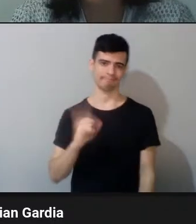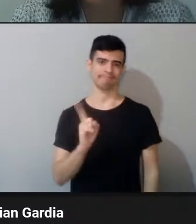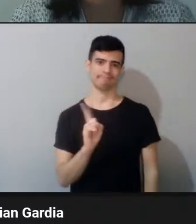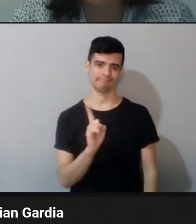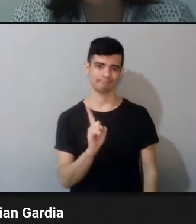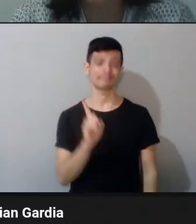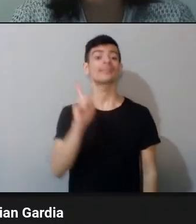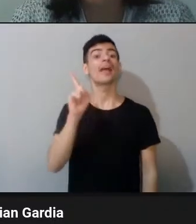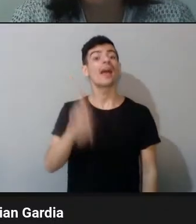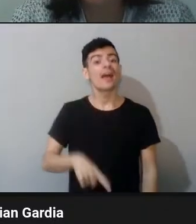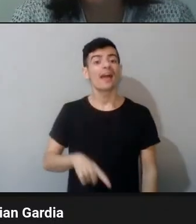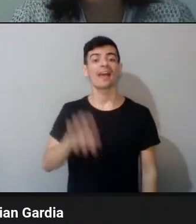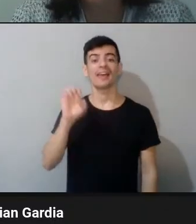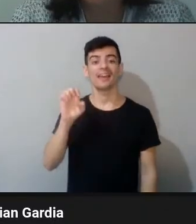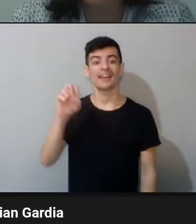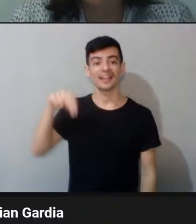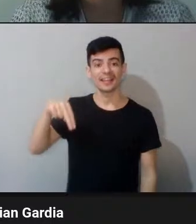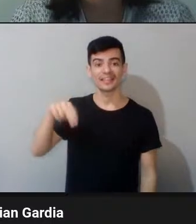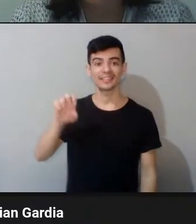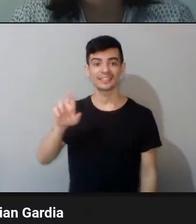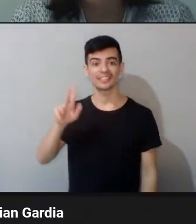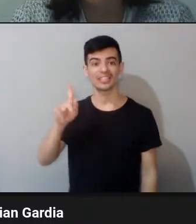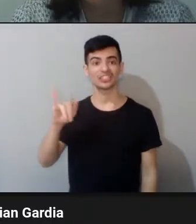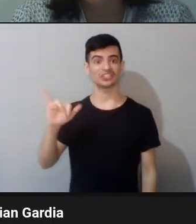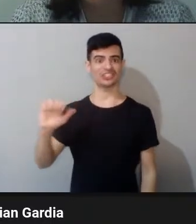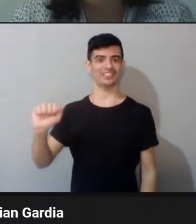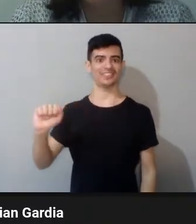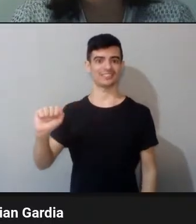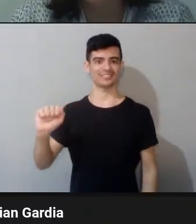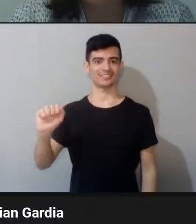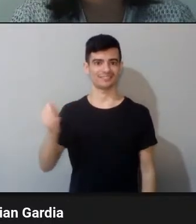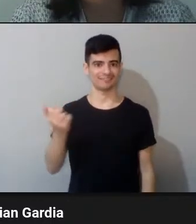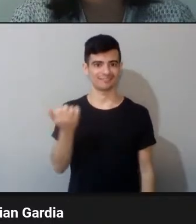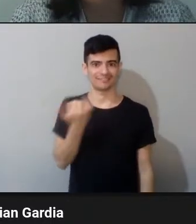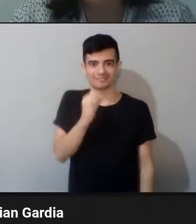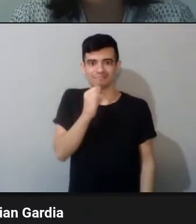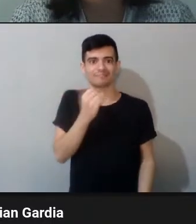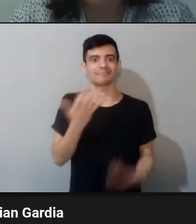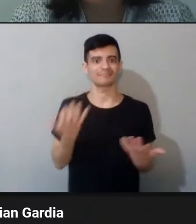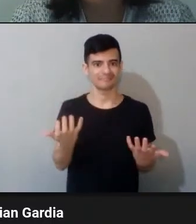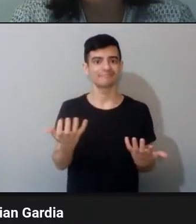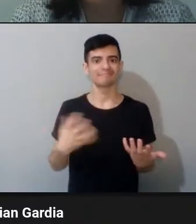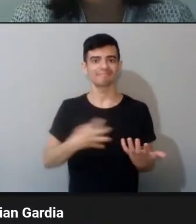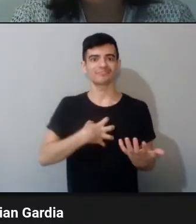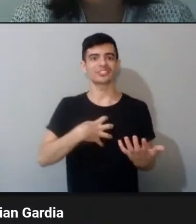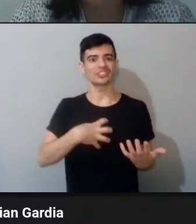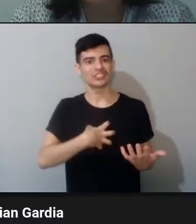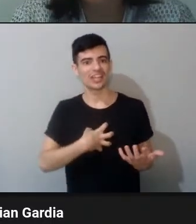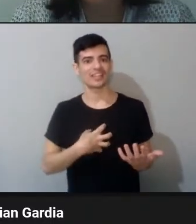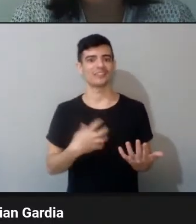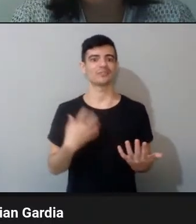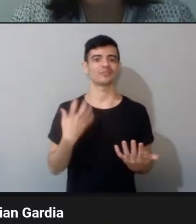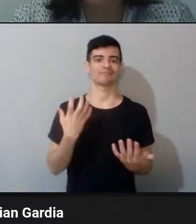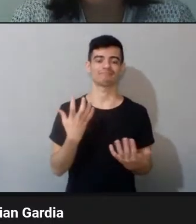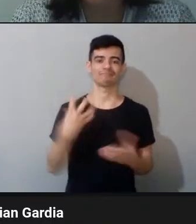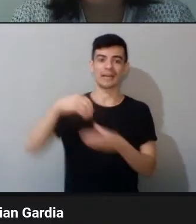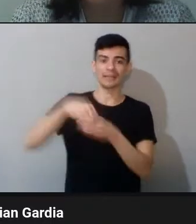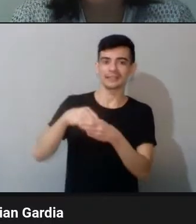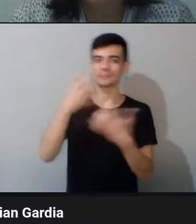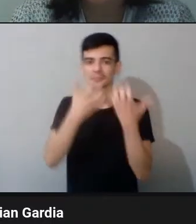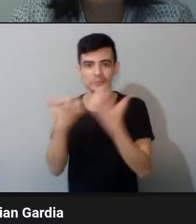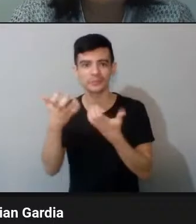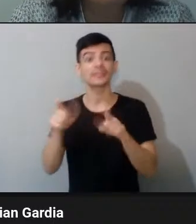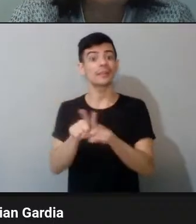contagia, principalmente, não só nos cânticos, né? Mas até mesmo no jeito de você viver. As pessoas